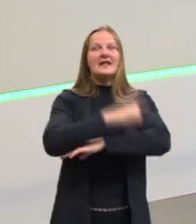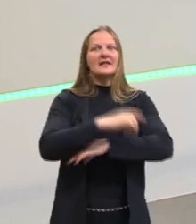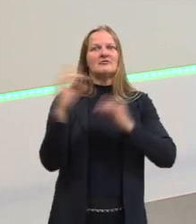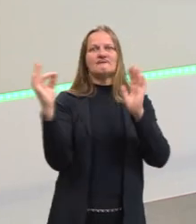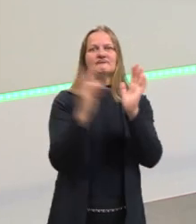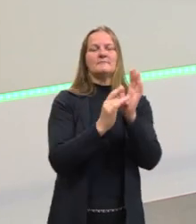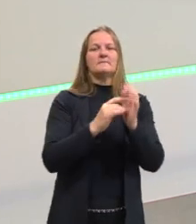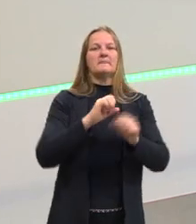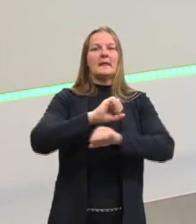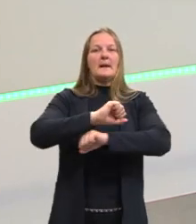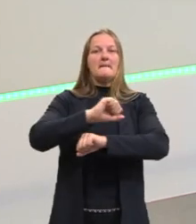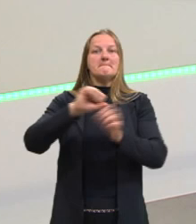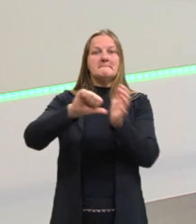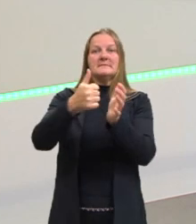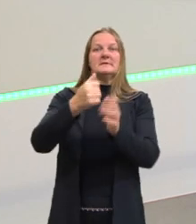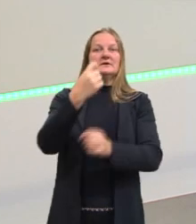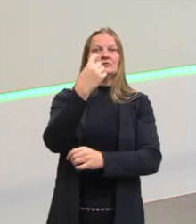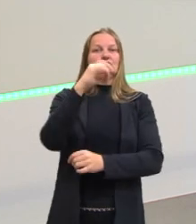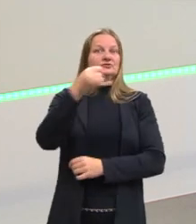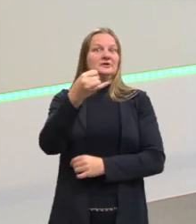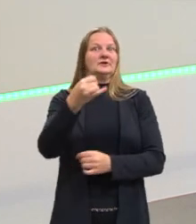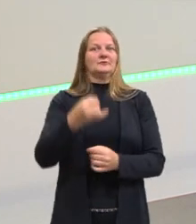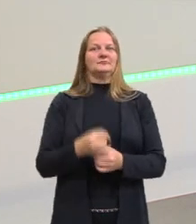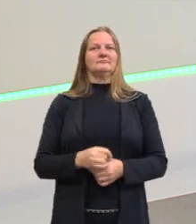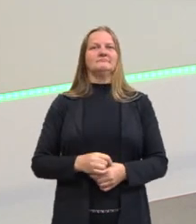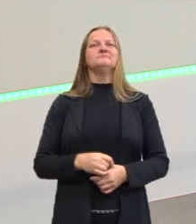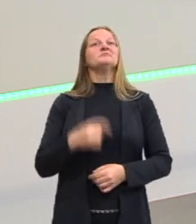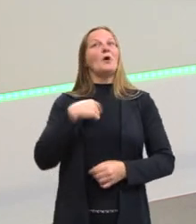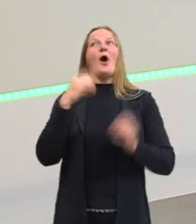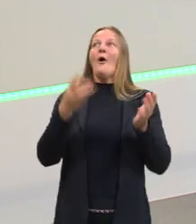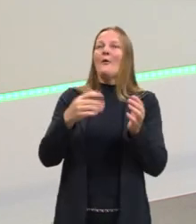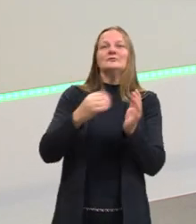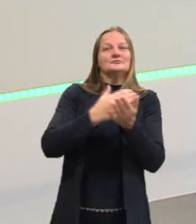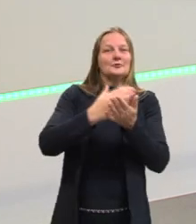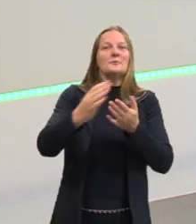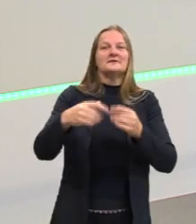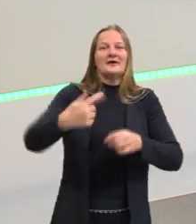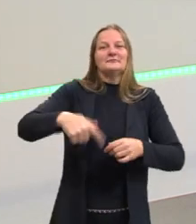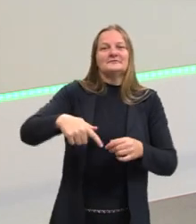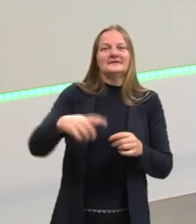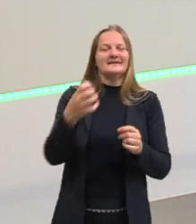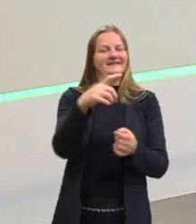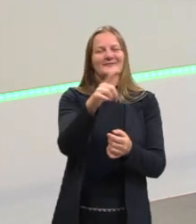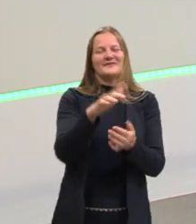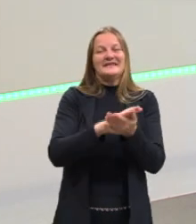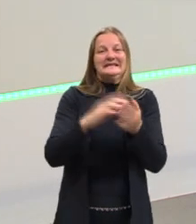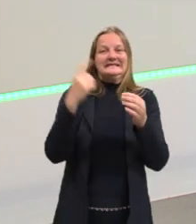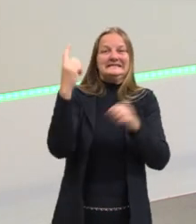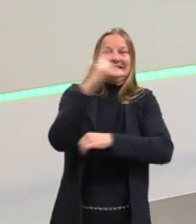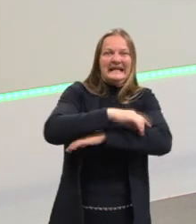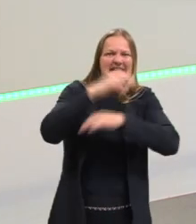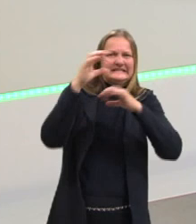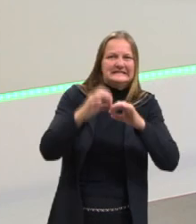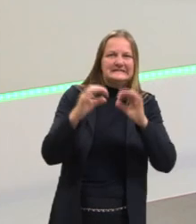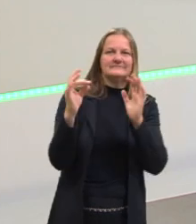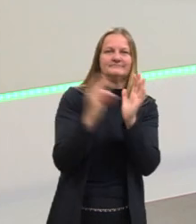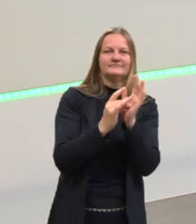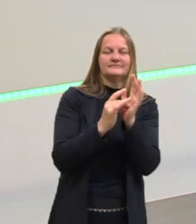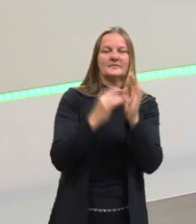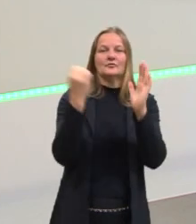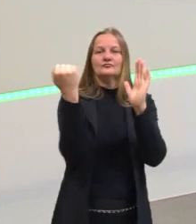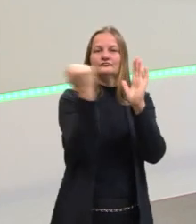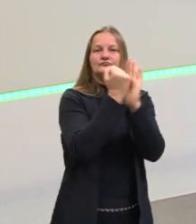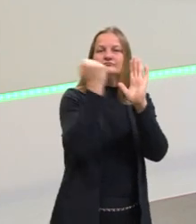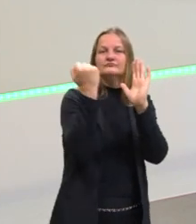acorda 1º de janeiro de 1500 e diz, hoje eu vou começar o quinhentismo. Não é assim. Nós utilizamos as marcações